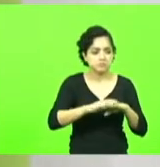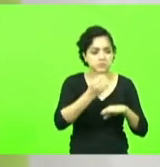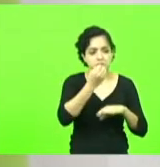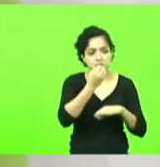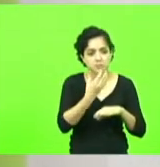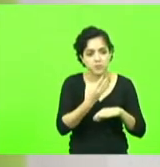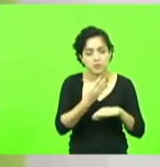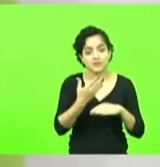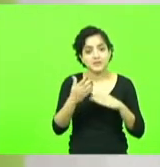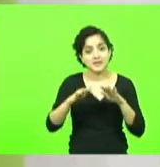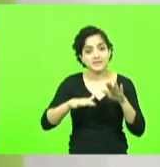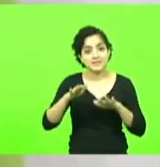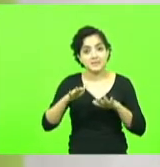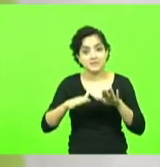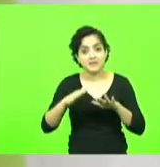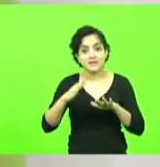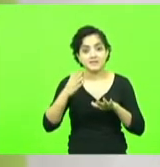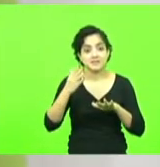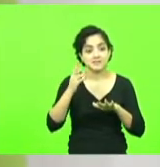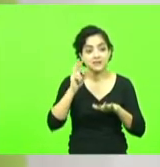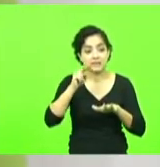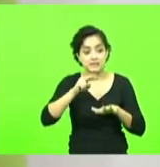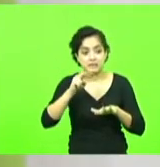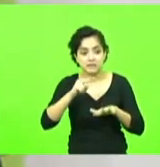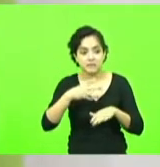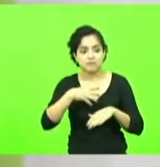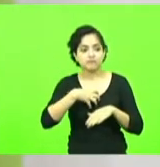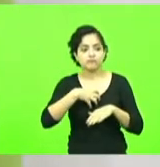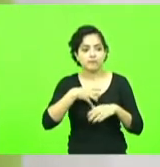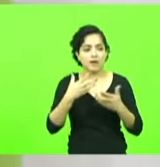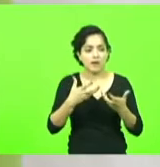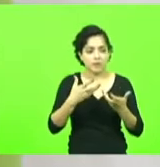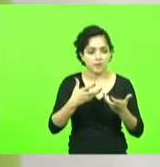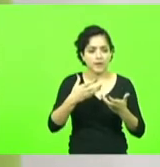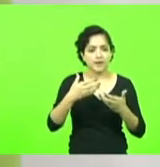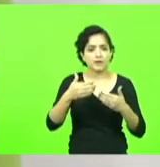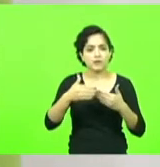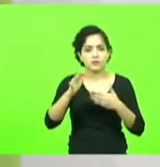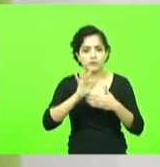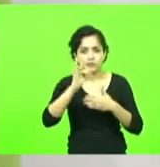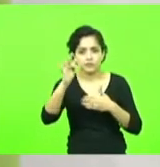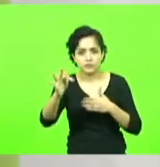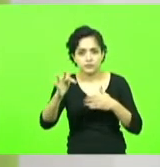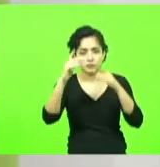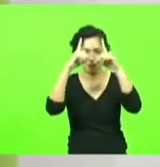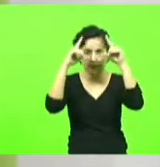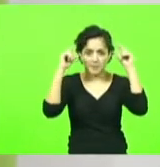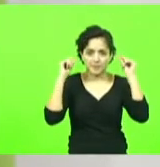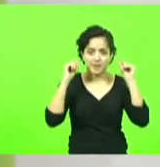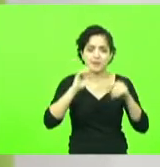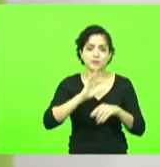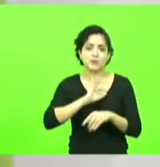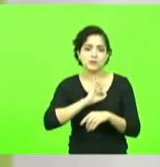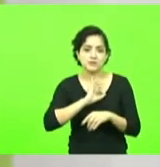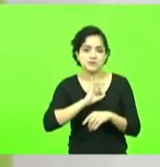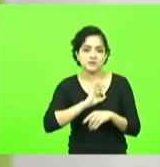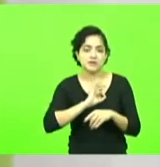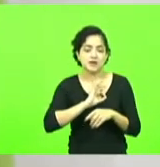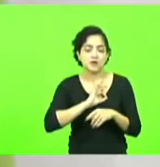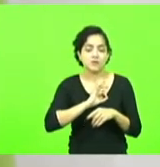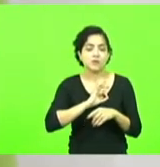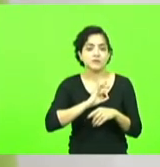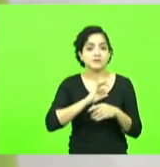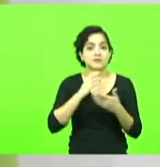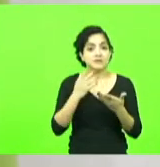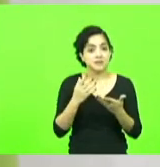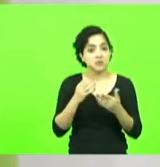criança às vezes quer ser médico quer ser enfermeiro quer ser policial e eu devo ter visto quando criança uma